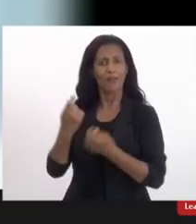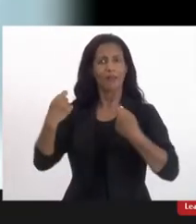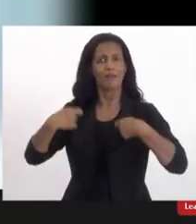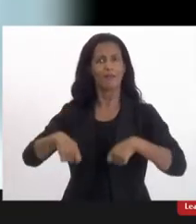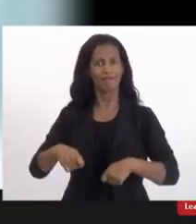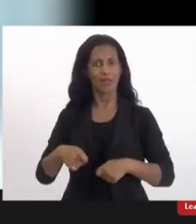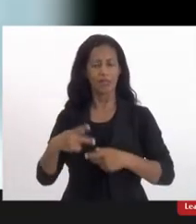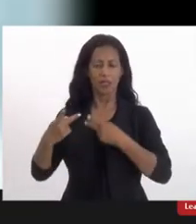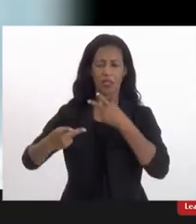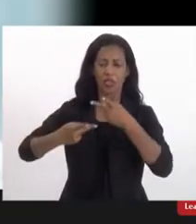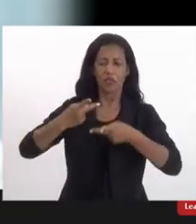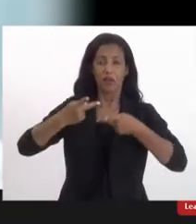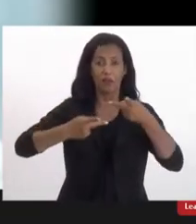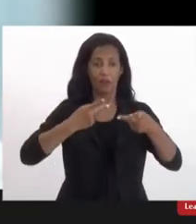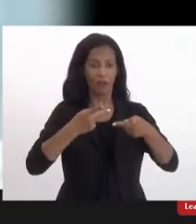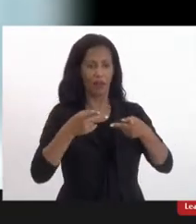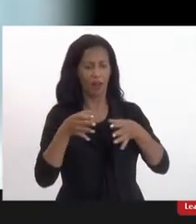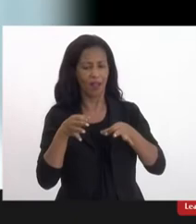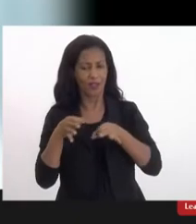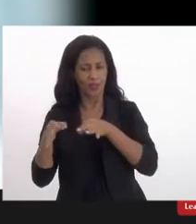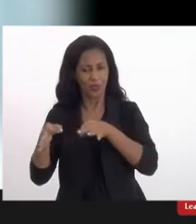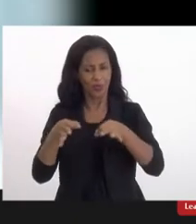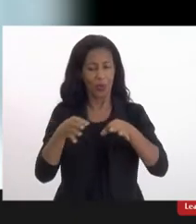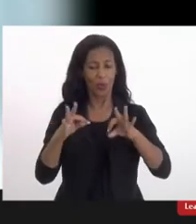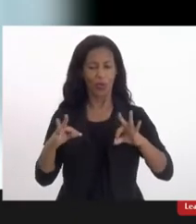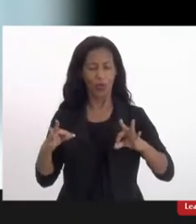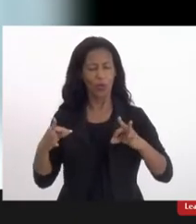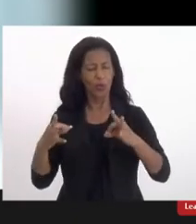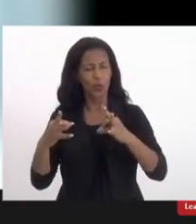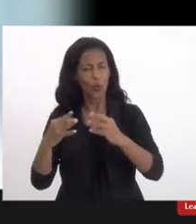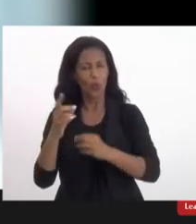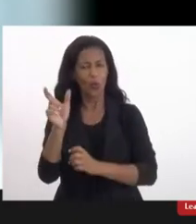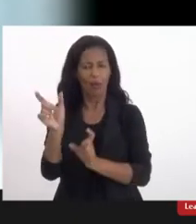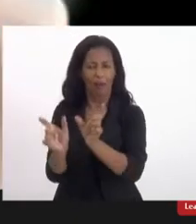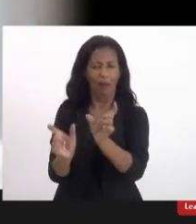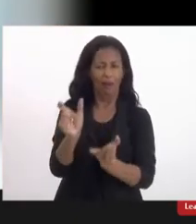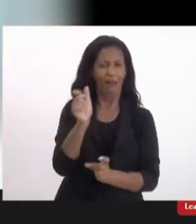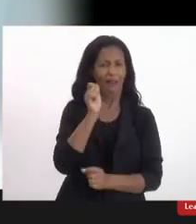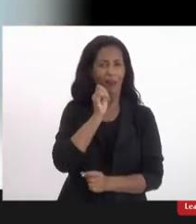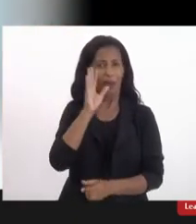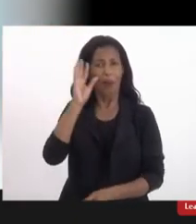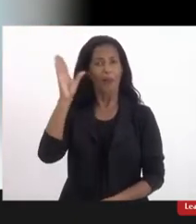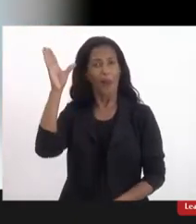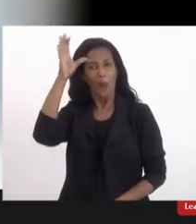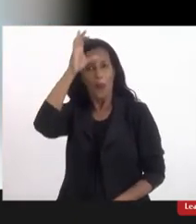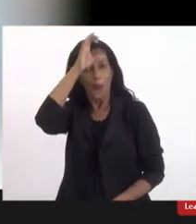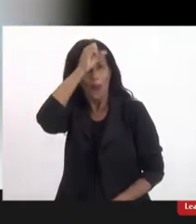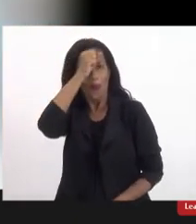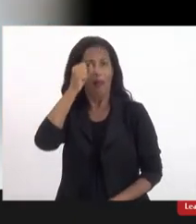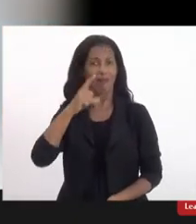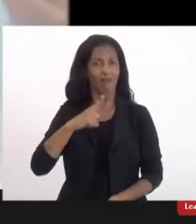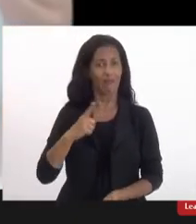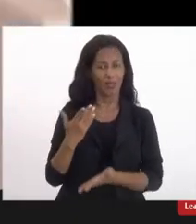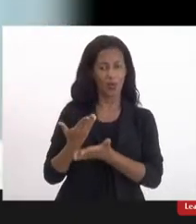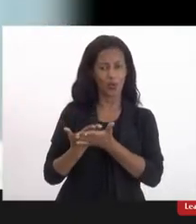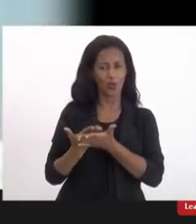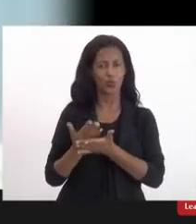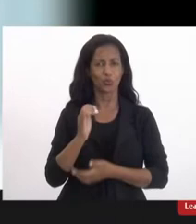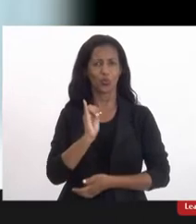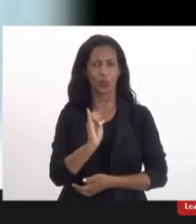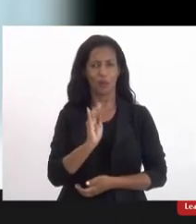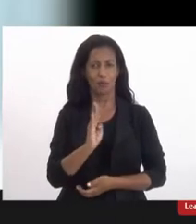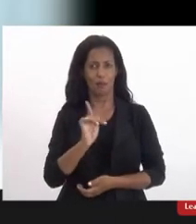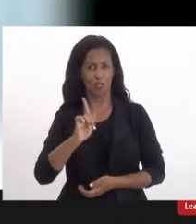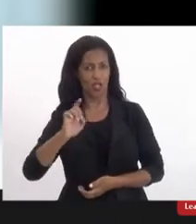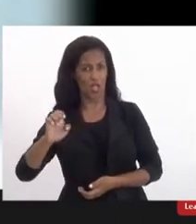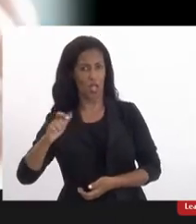falar de uma forma que todas as mulheres com deficiência compreendam e tem um estudo recente do IBGE de 2018